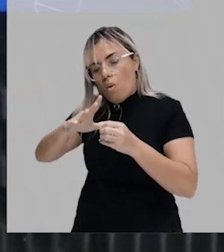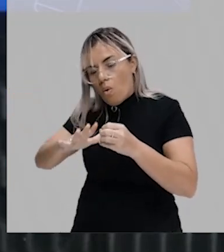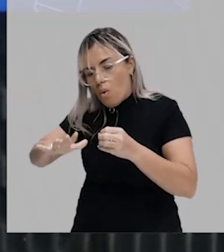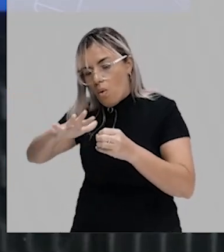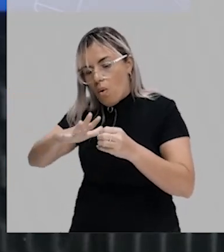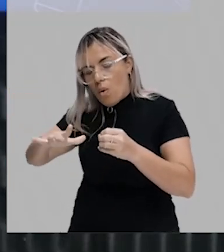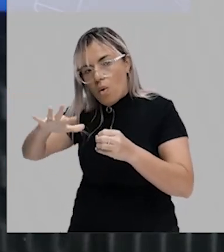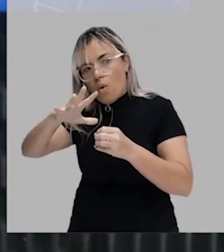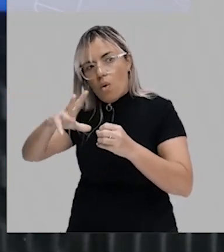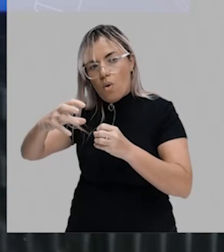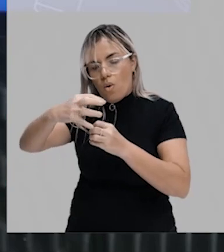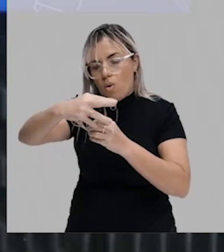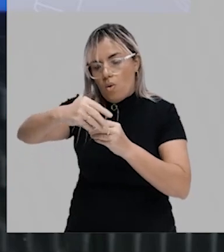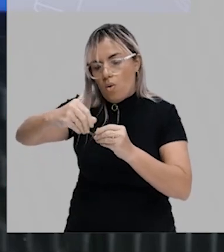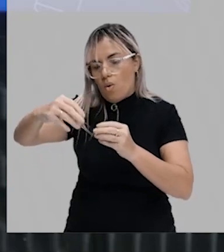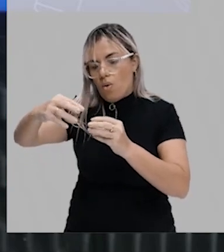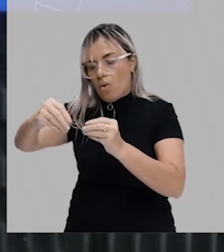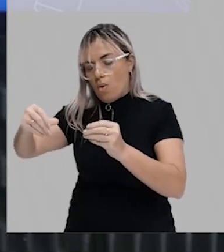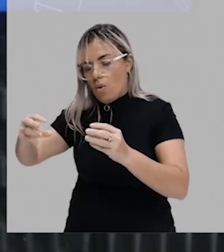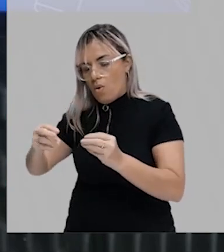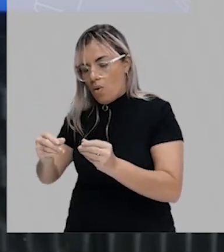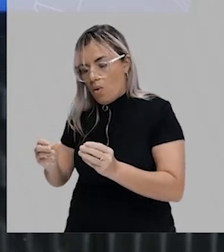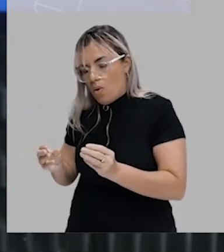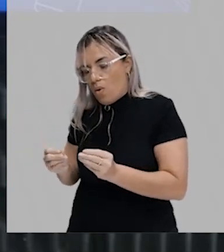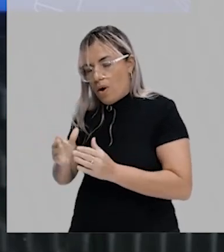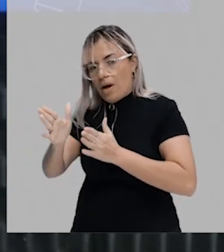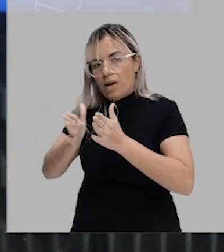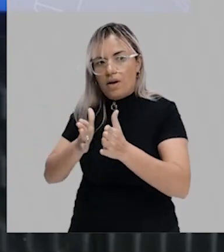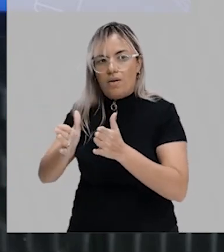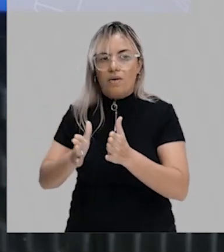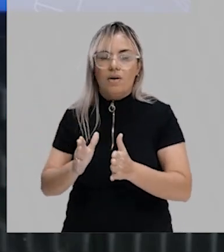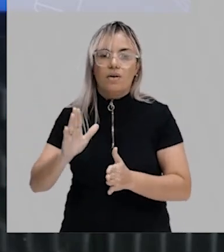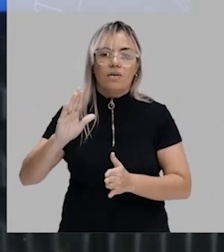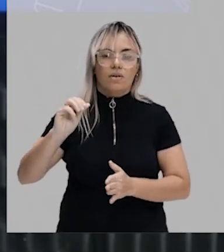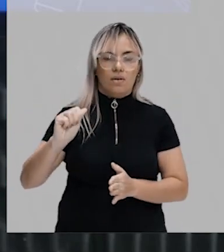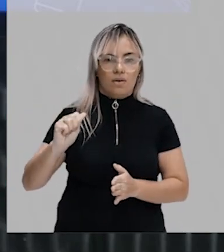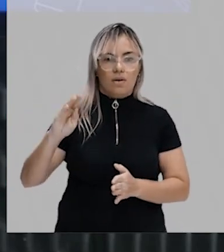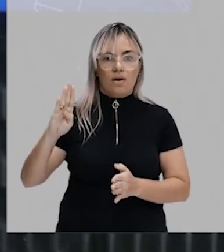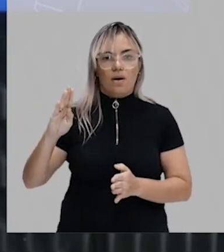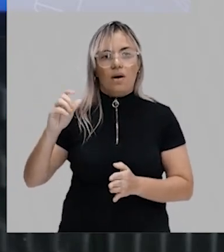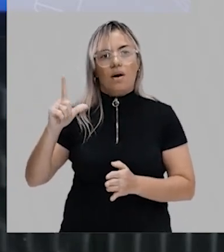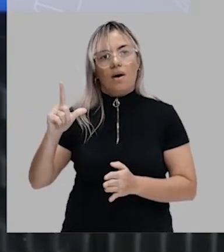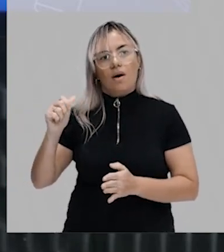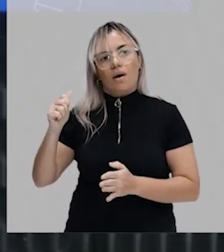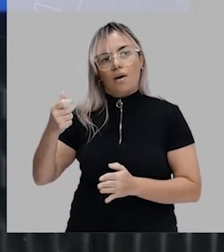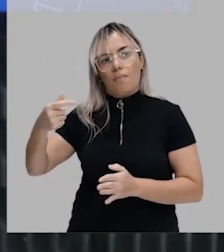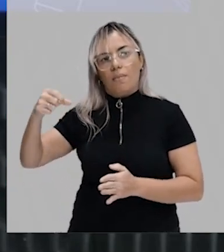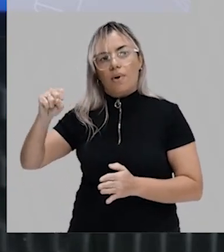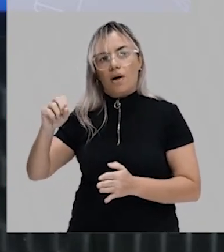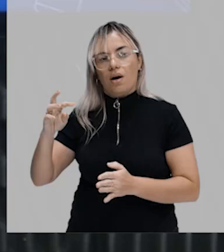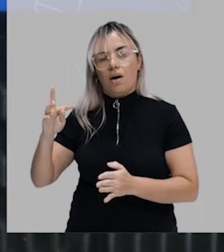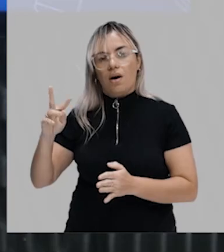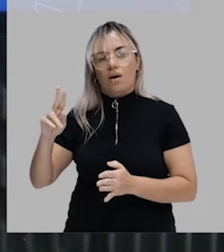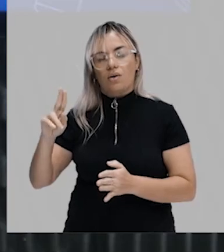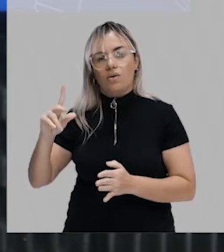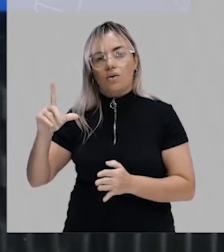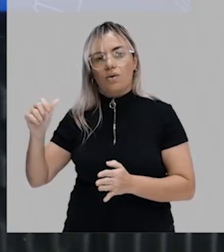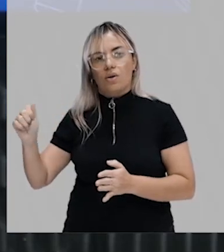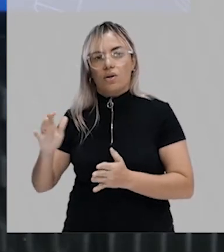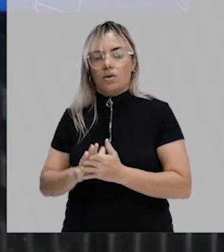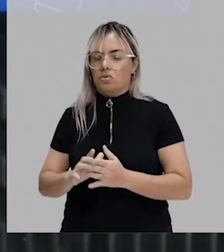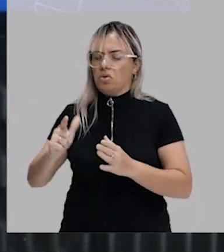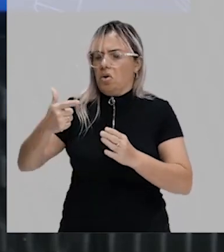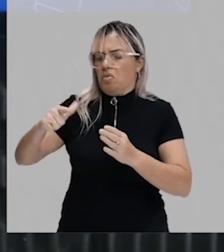embrionárias. Essa fase é a blástula, ok? Até então, essas células que formam o embrião não tem